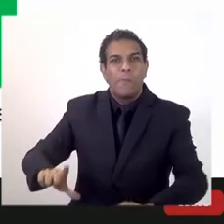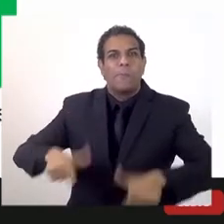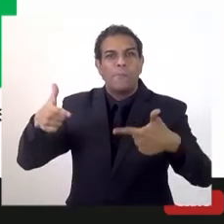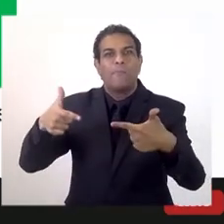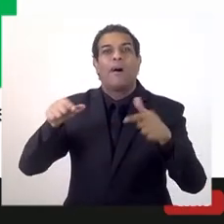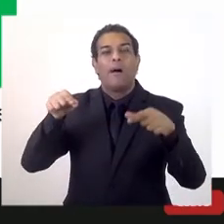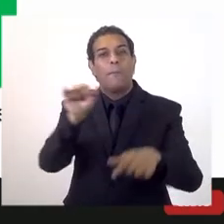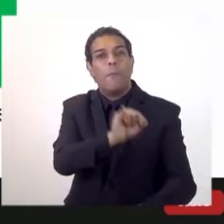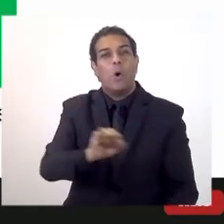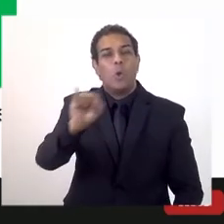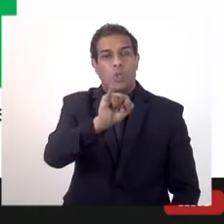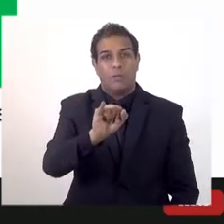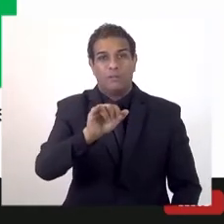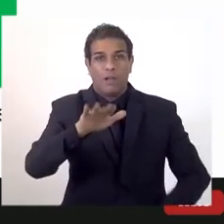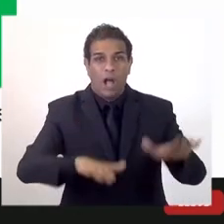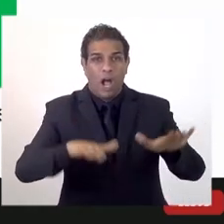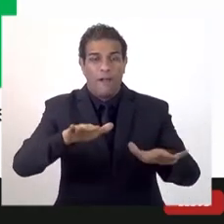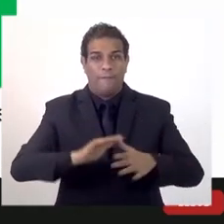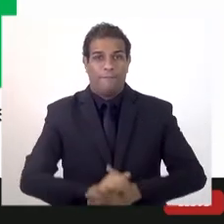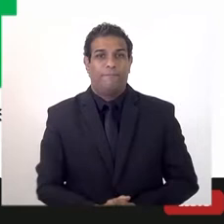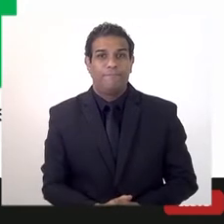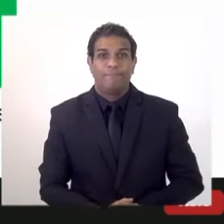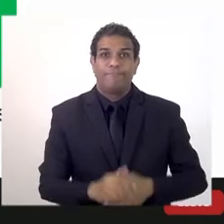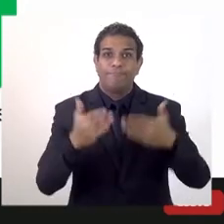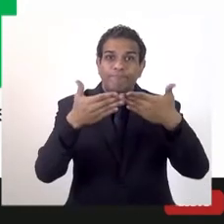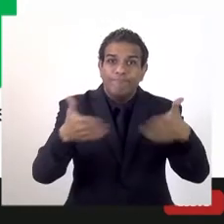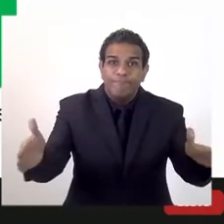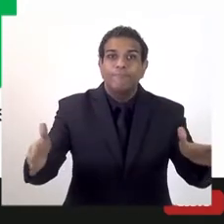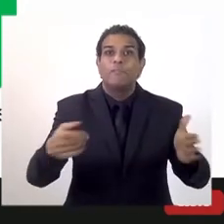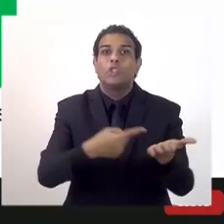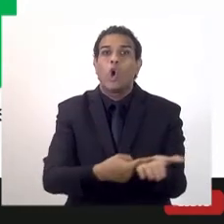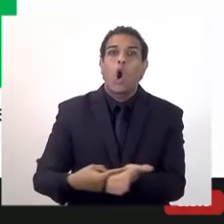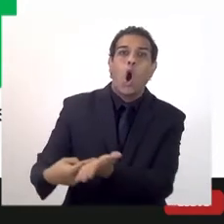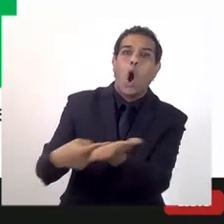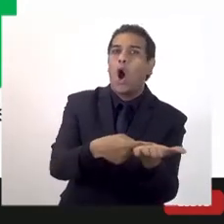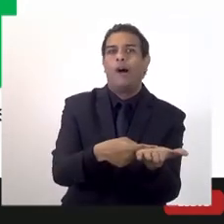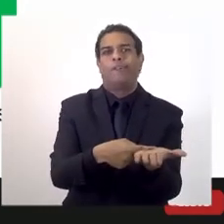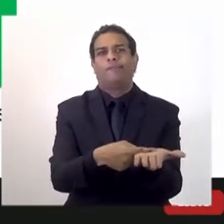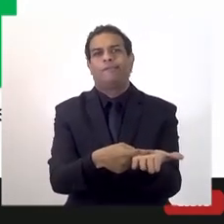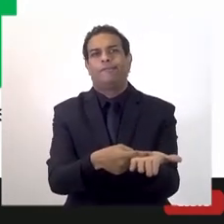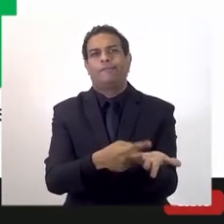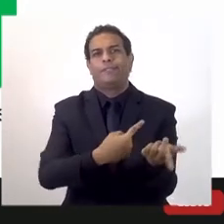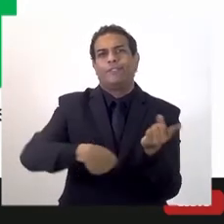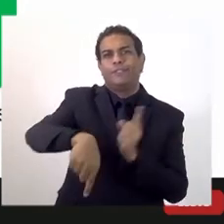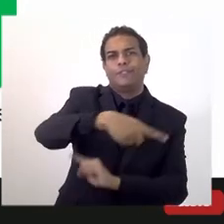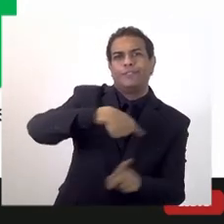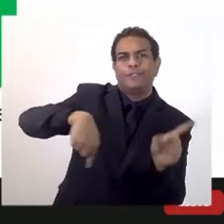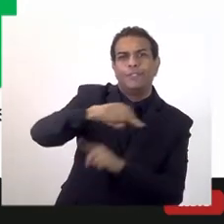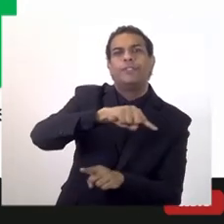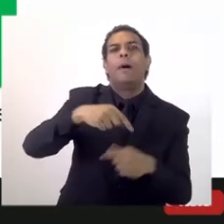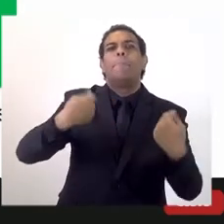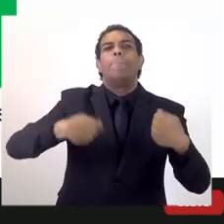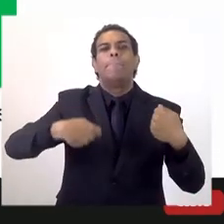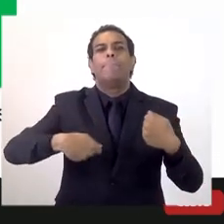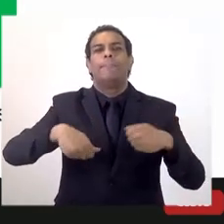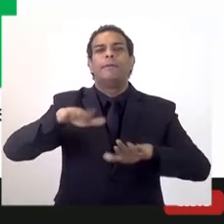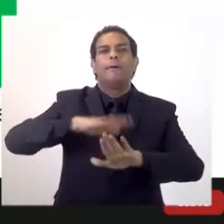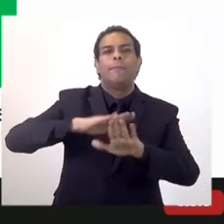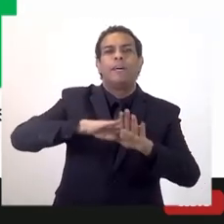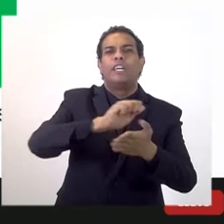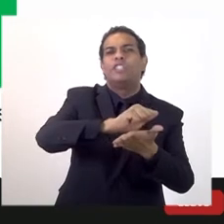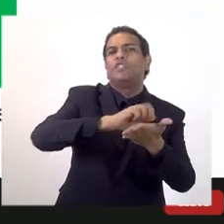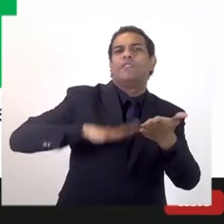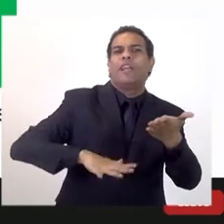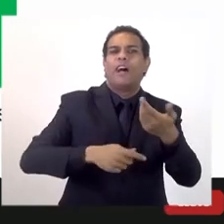um ponto muito importante. Se a gente quiser ampliar e reverter o ciclo do Estado do Rio de com um ciclo virtuoso, precisa de atividades indutoras.